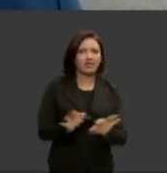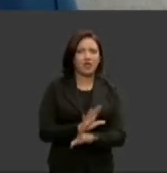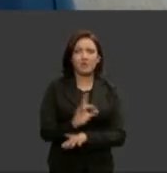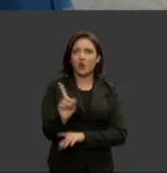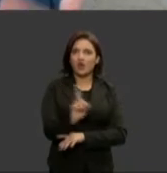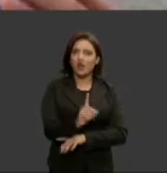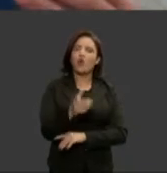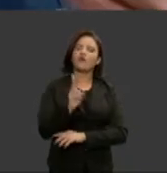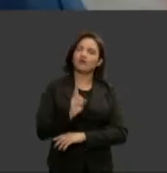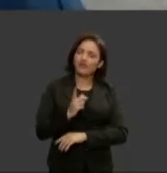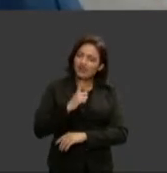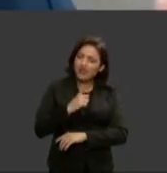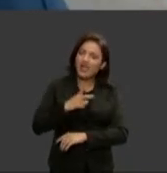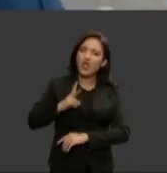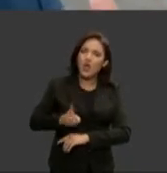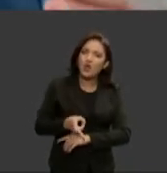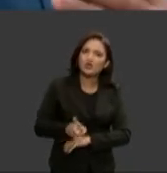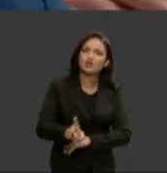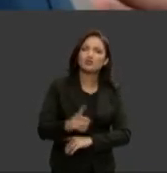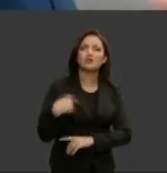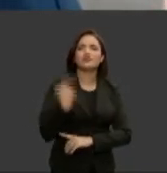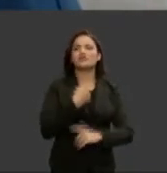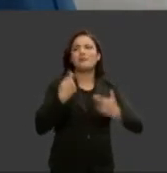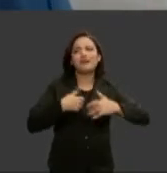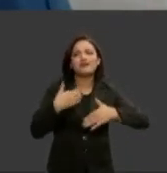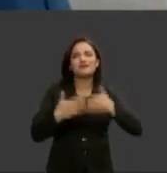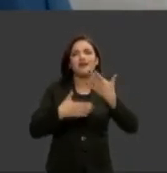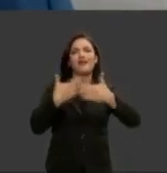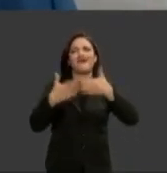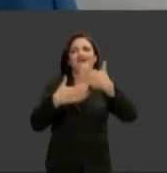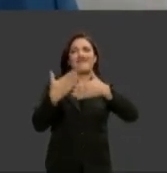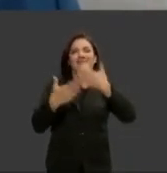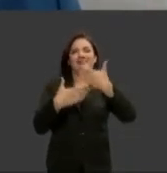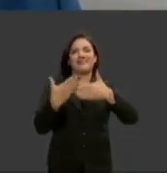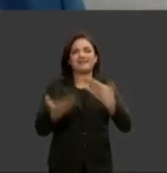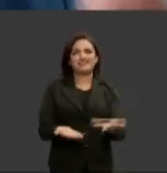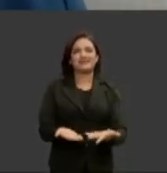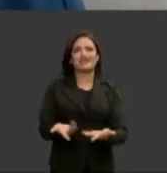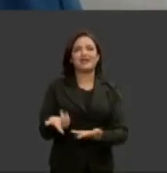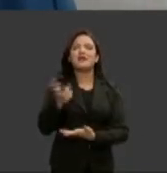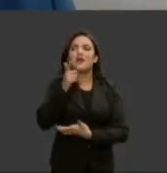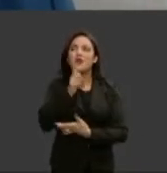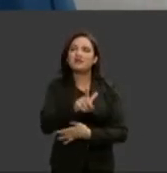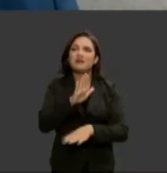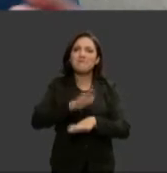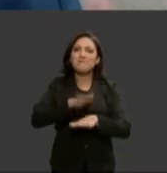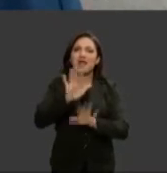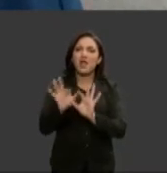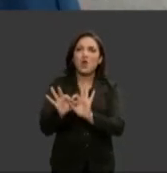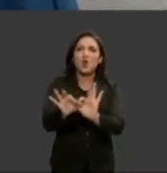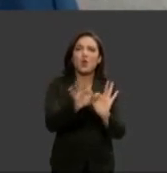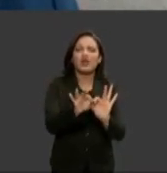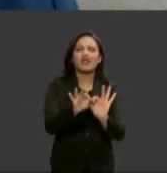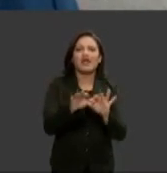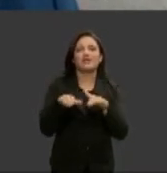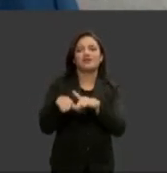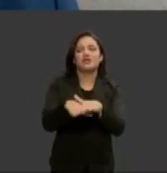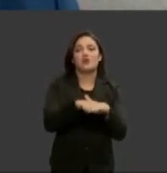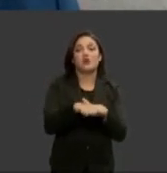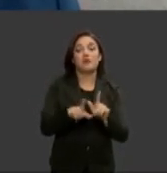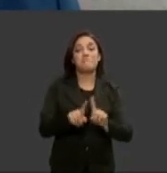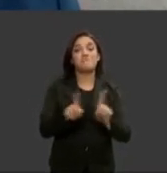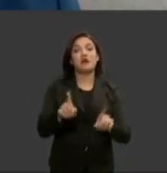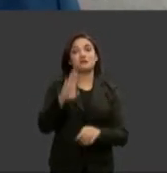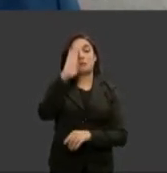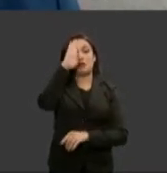vez mais devemos crescer avançar pelo espírito de unidade de igualdade mas